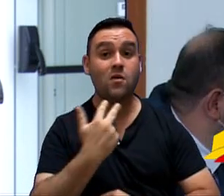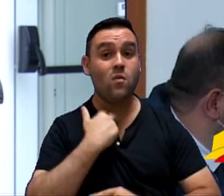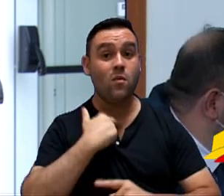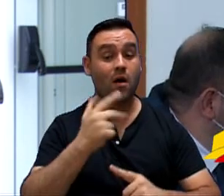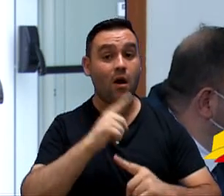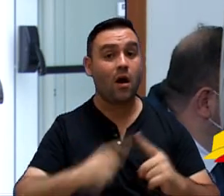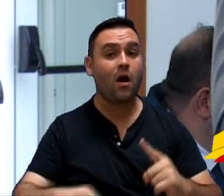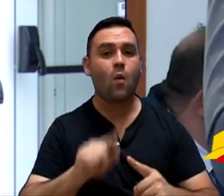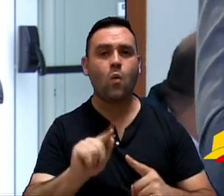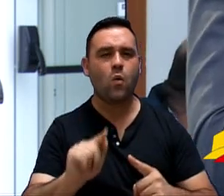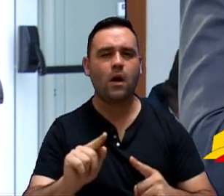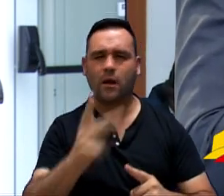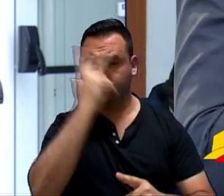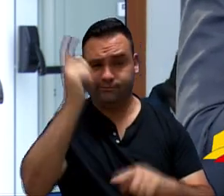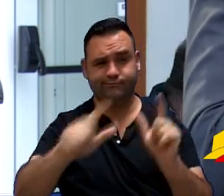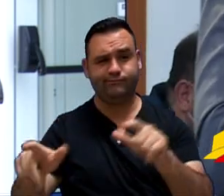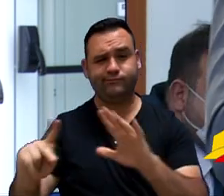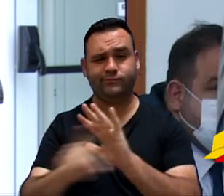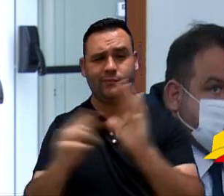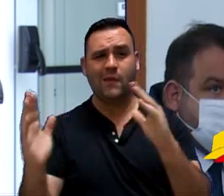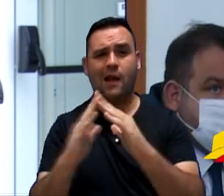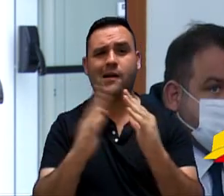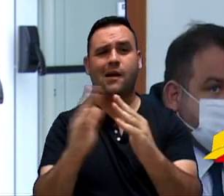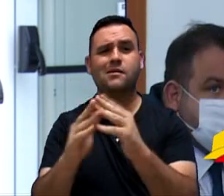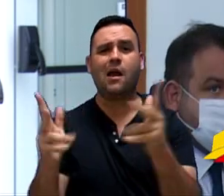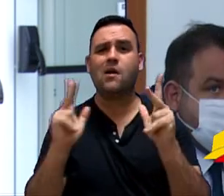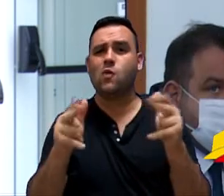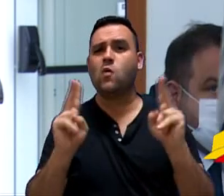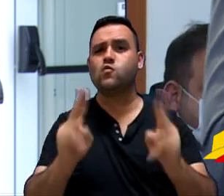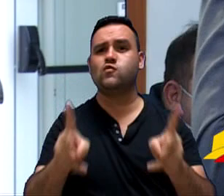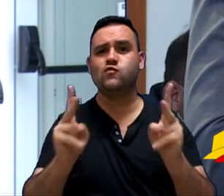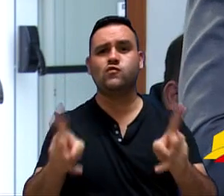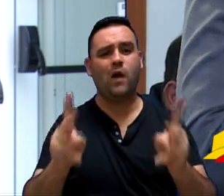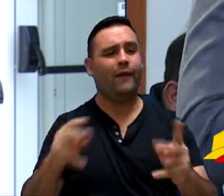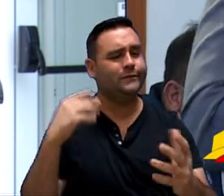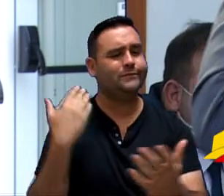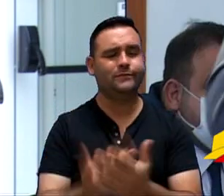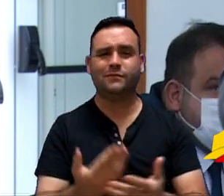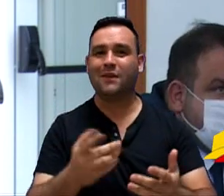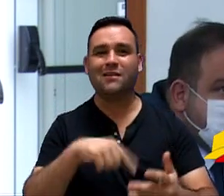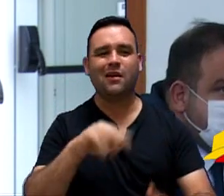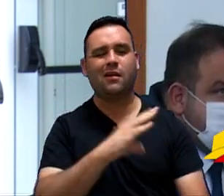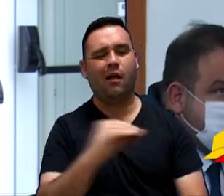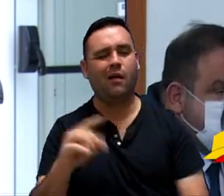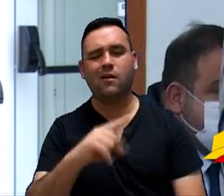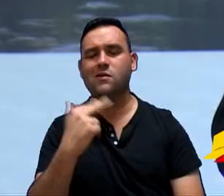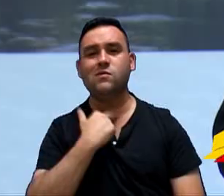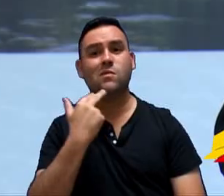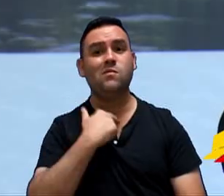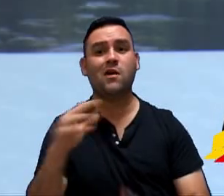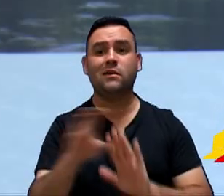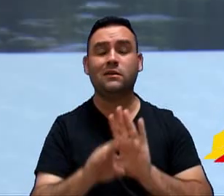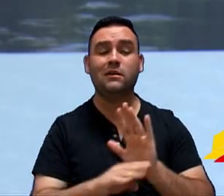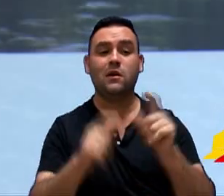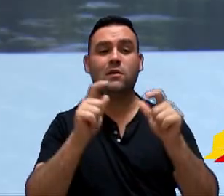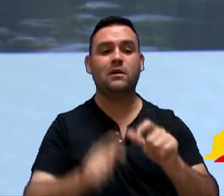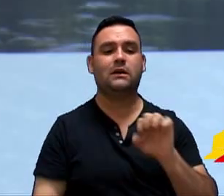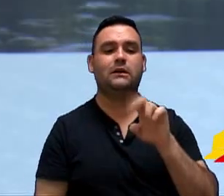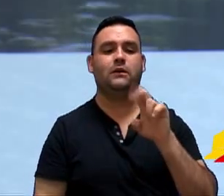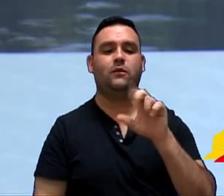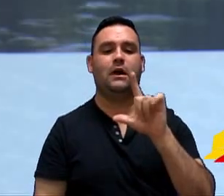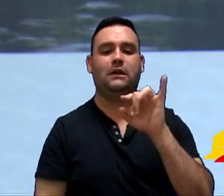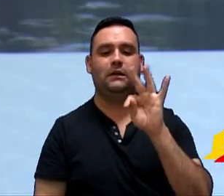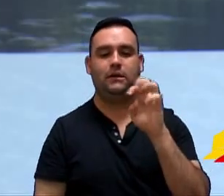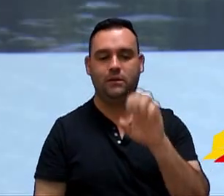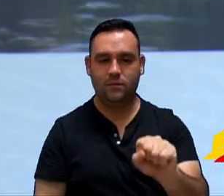João Donizete, é o pessoal do condomínio ficar na situação que está. Não dá para adiar mais. O pessoal do parque, dos eucaliptos,